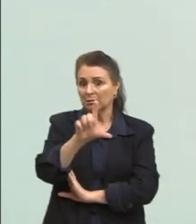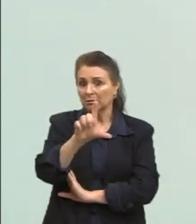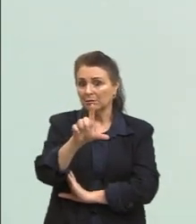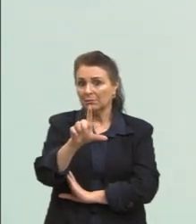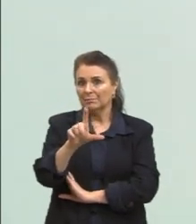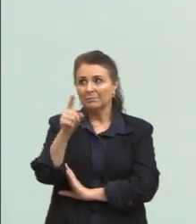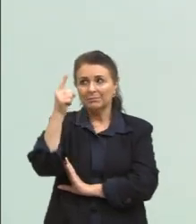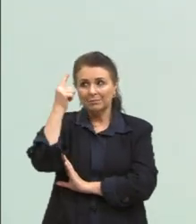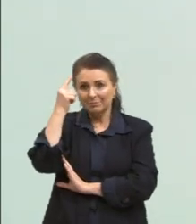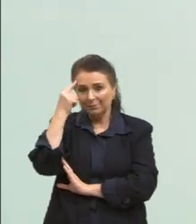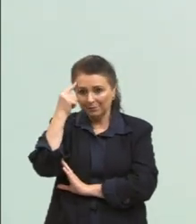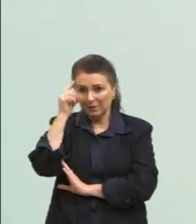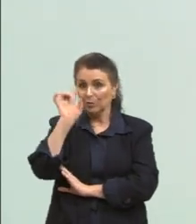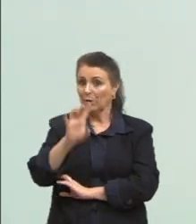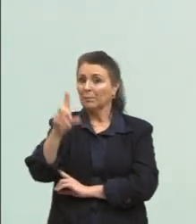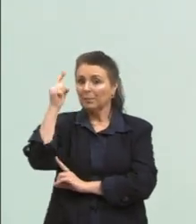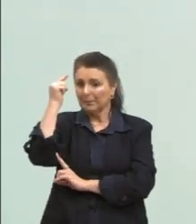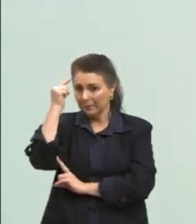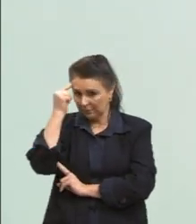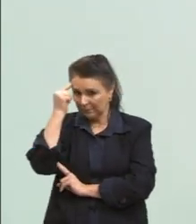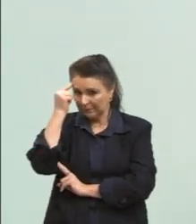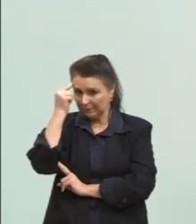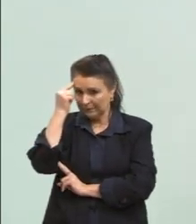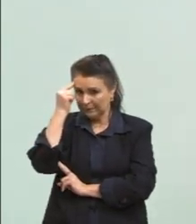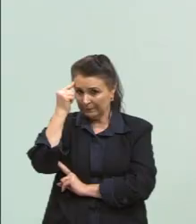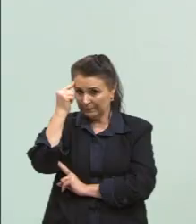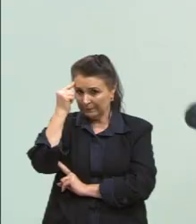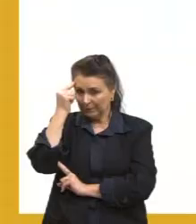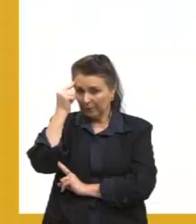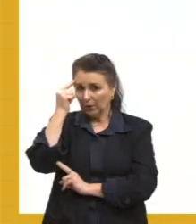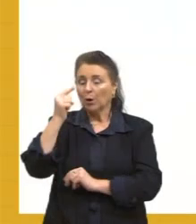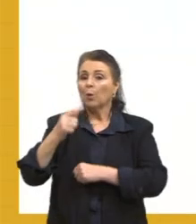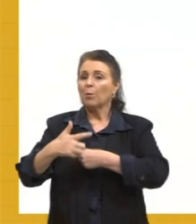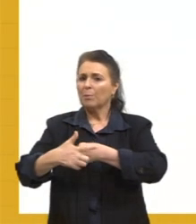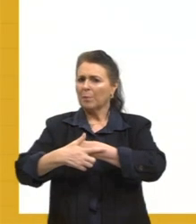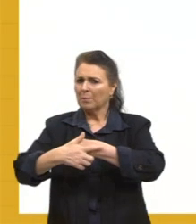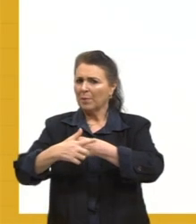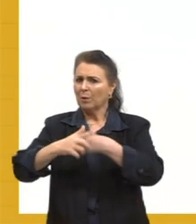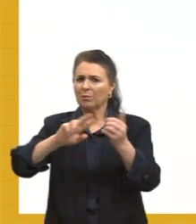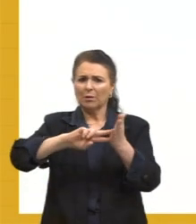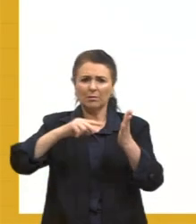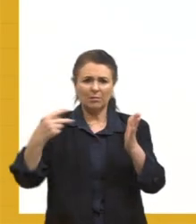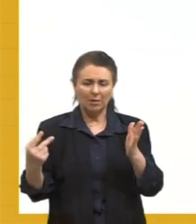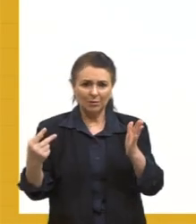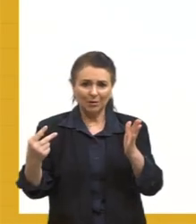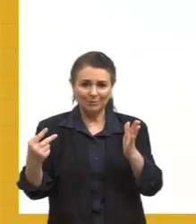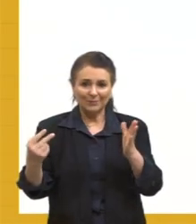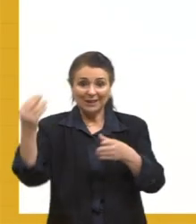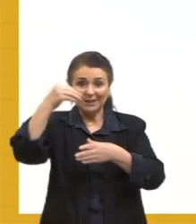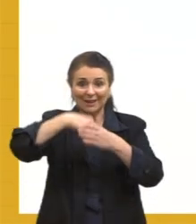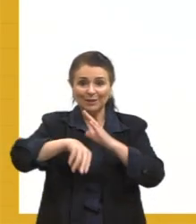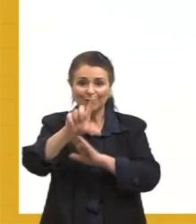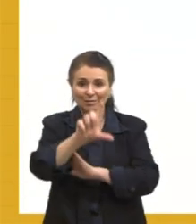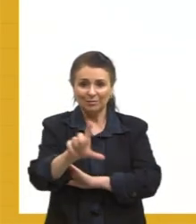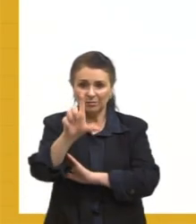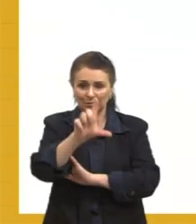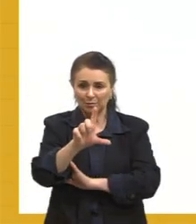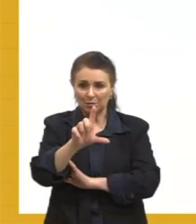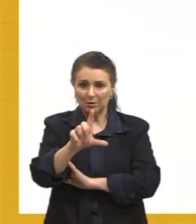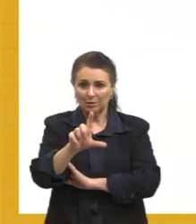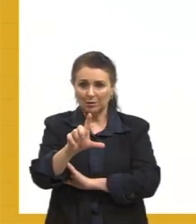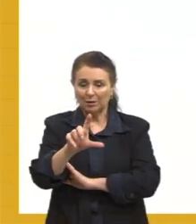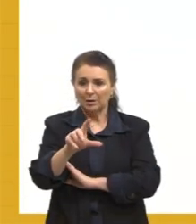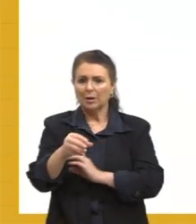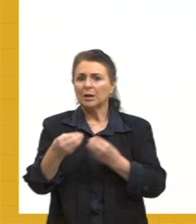pensar um pouquinho sobre isso, de um papel da tradução como formadora das literaturas. Então, gente não pode negar a